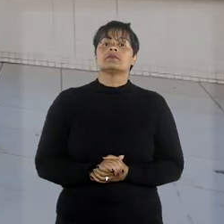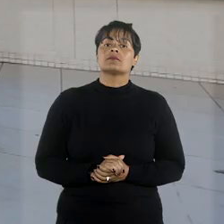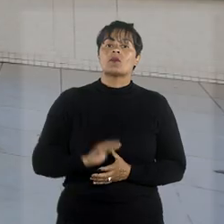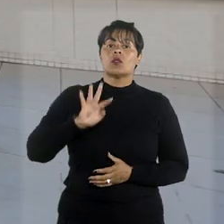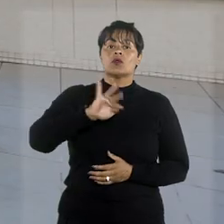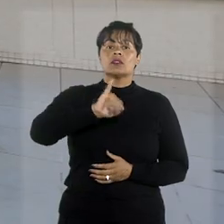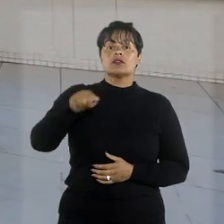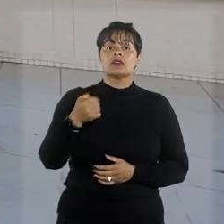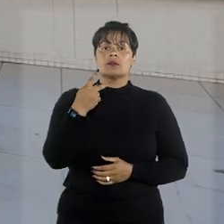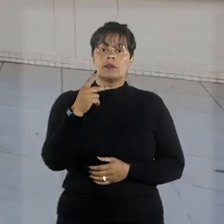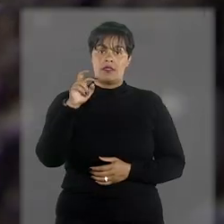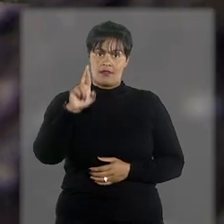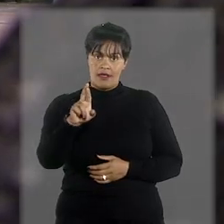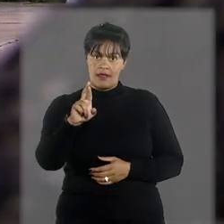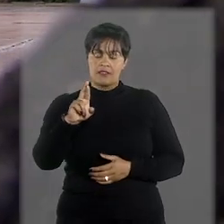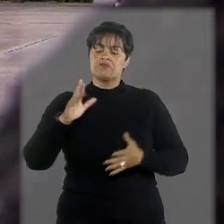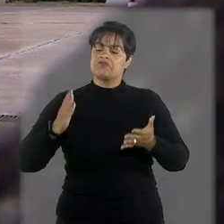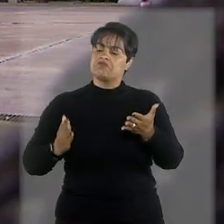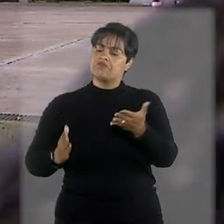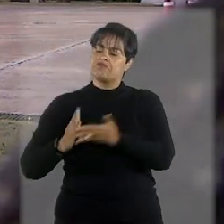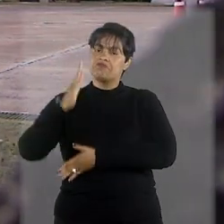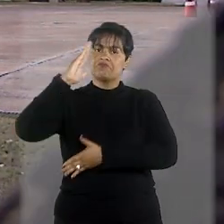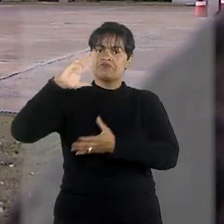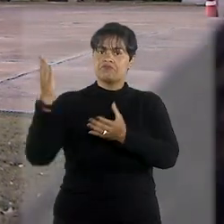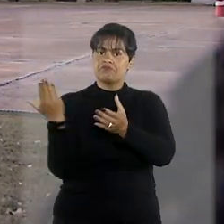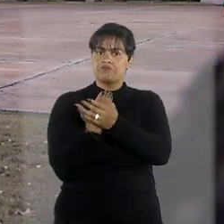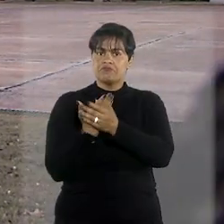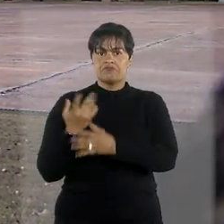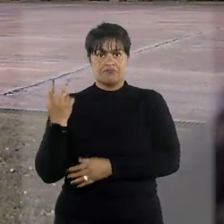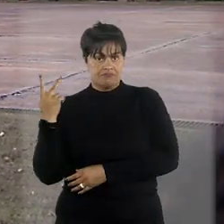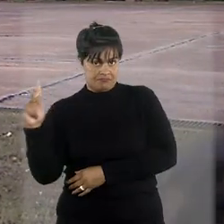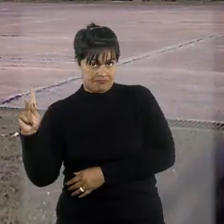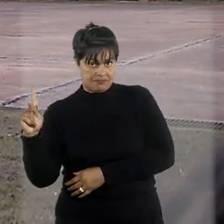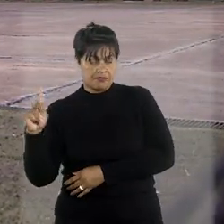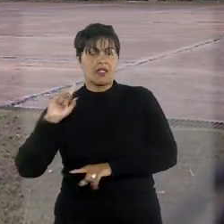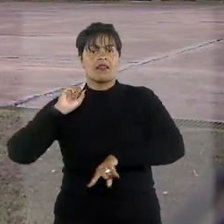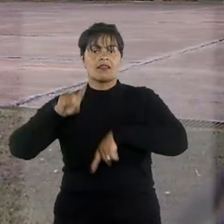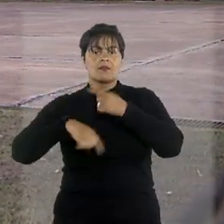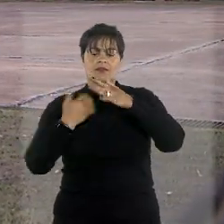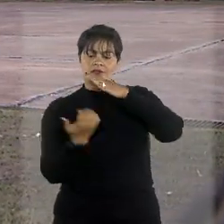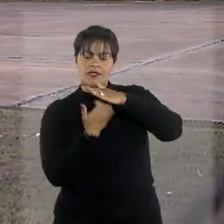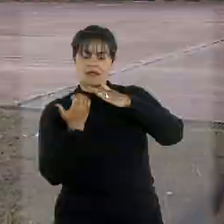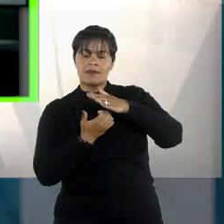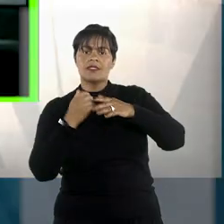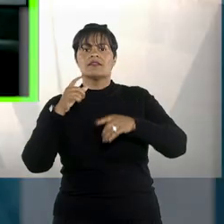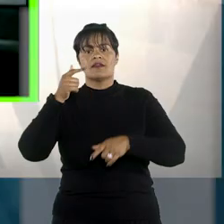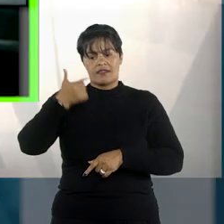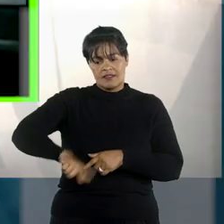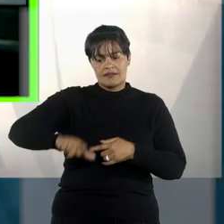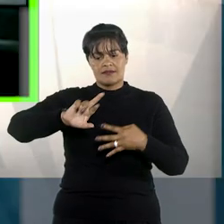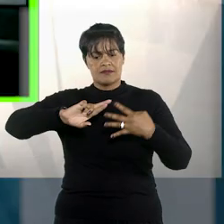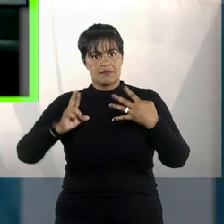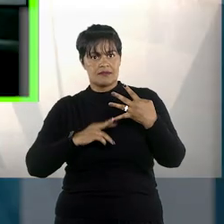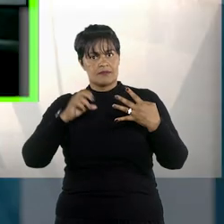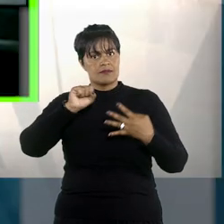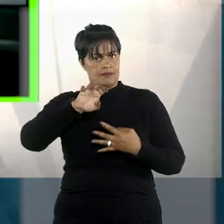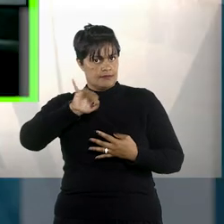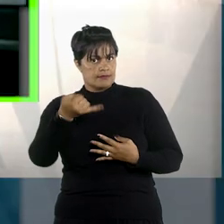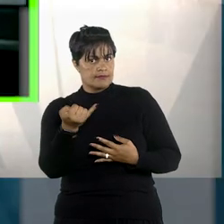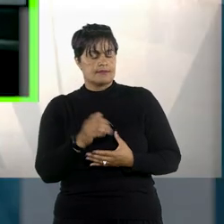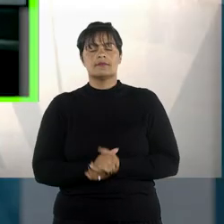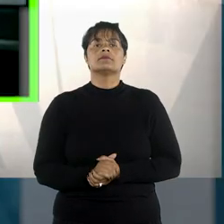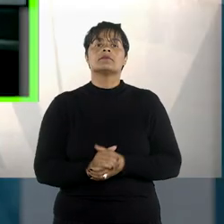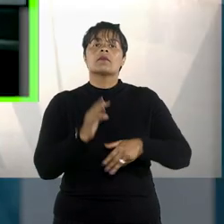provimento à apelação da autora e a empresa interpôs, então, recurso especial no STJ. A relatora, ministra Nancy